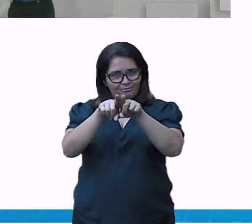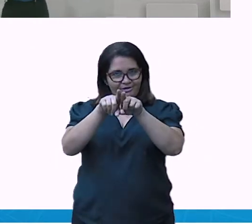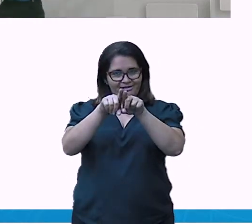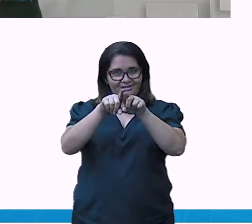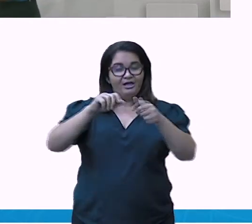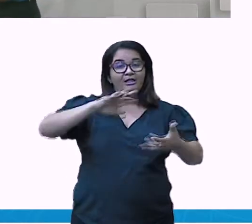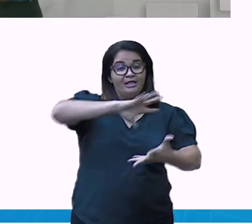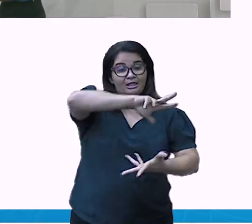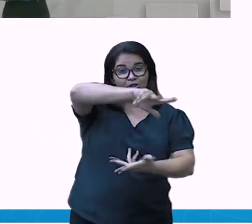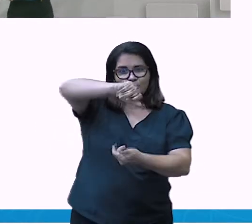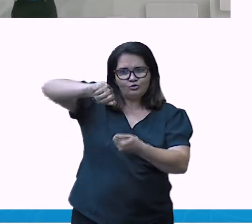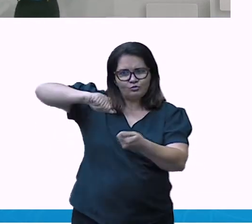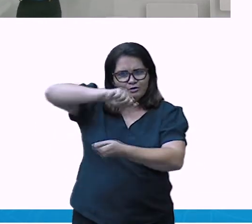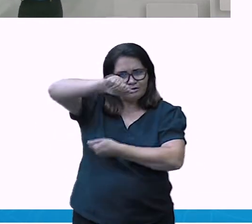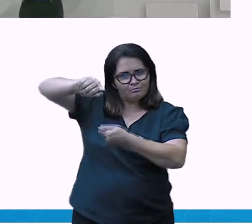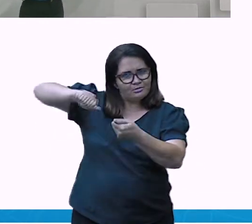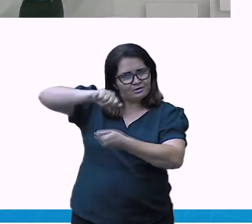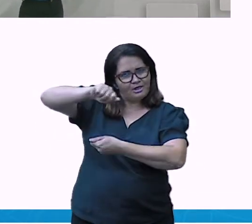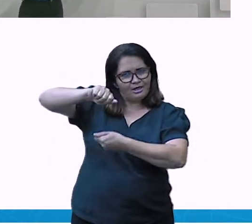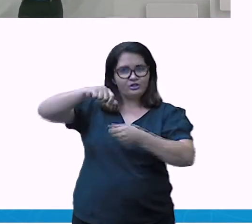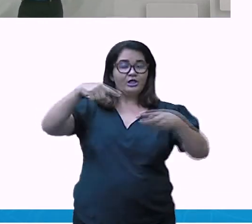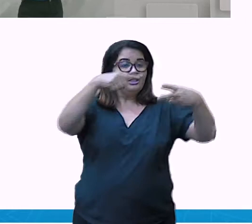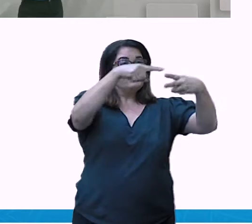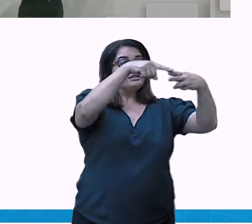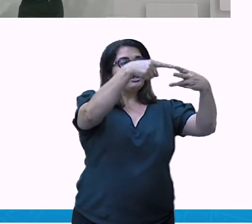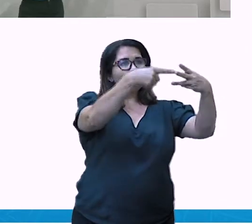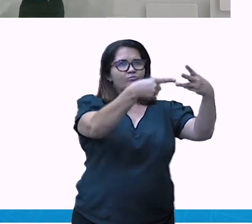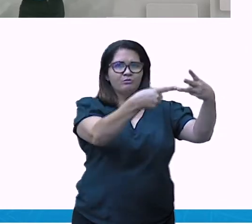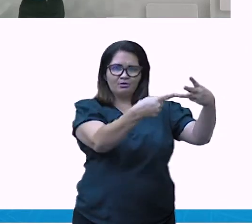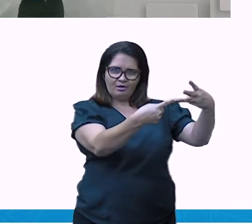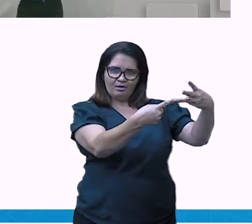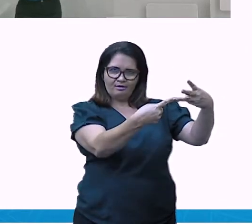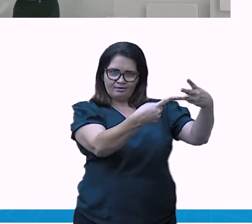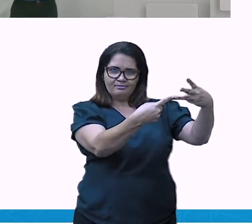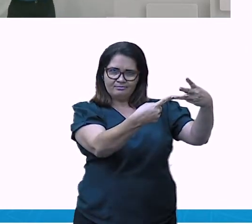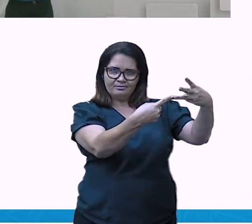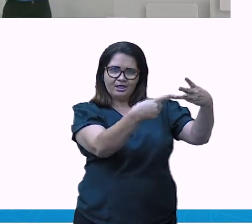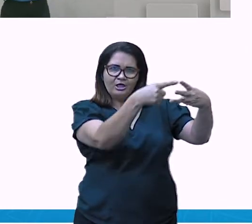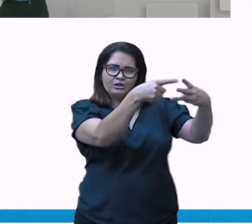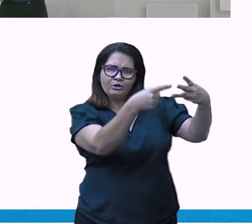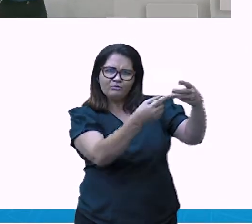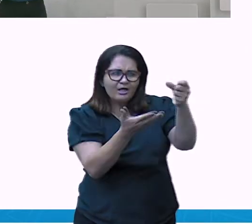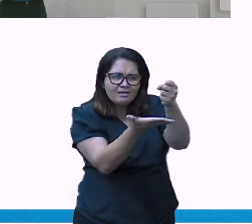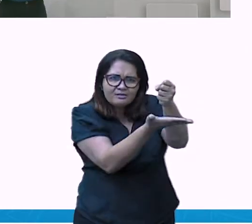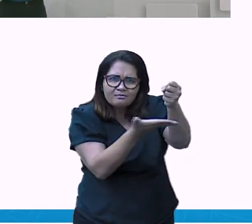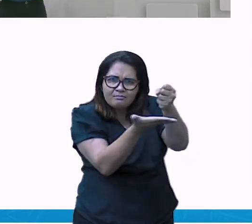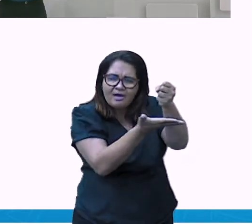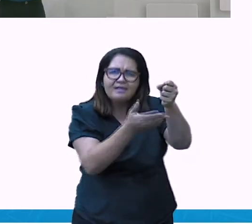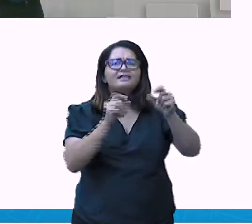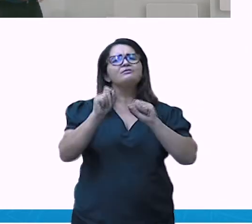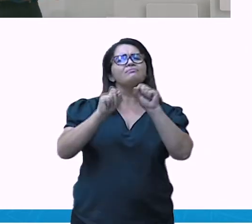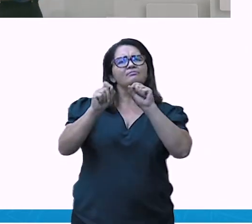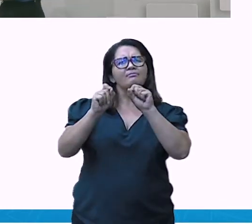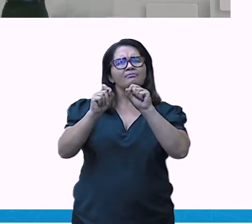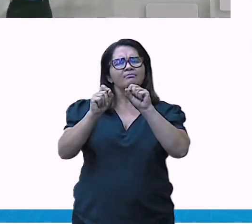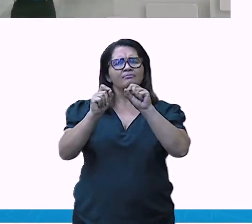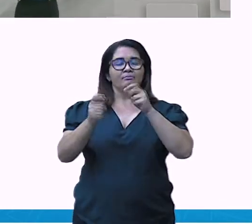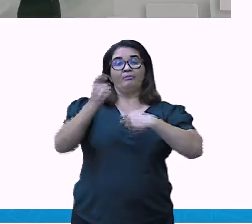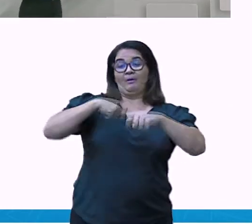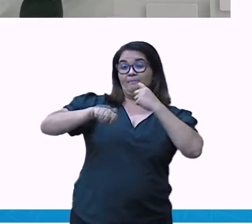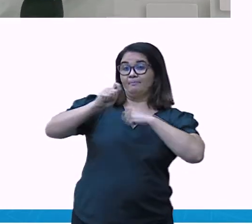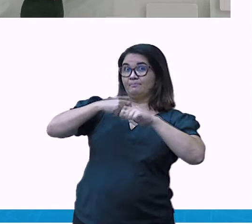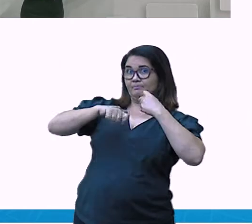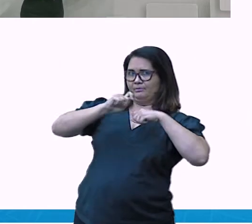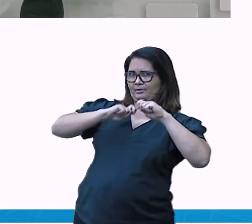O econômico, quando nós falamos da parte financeira. O